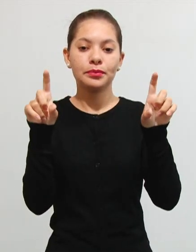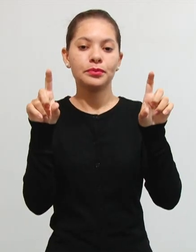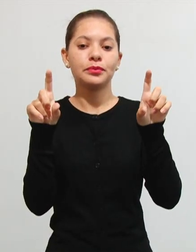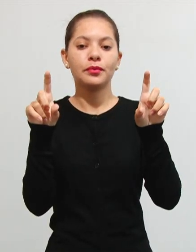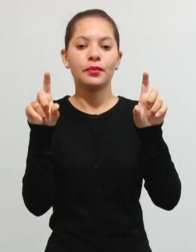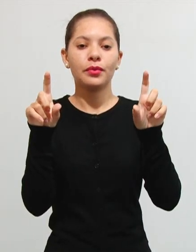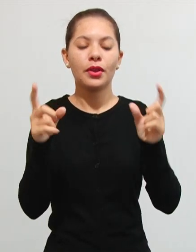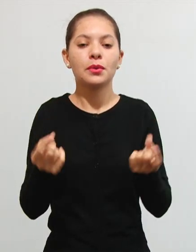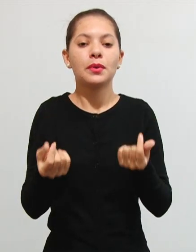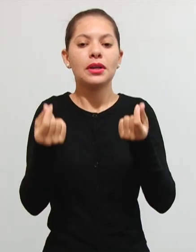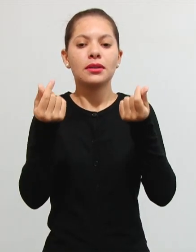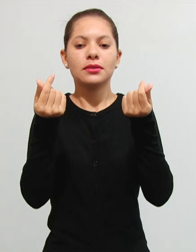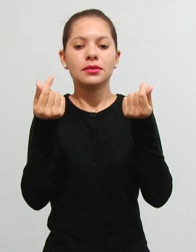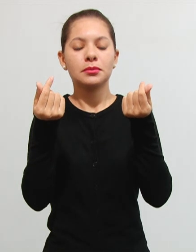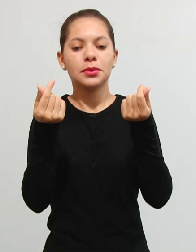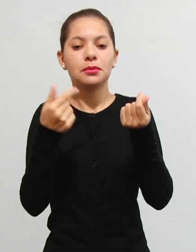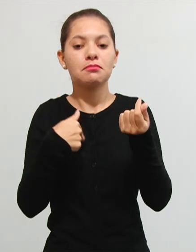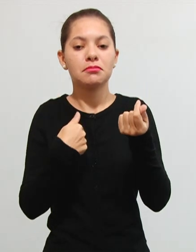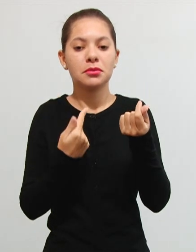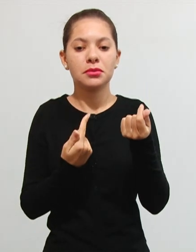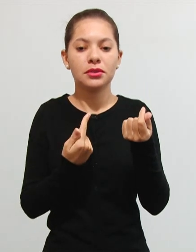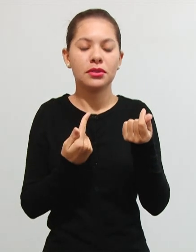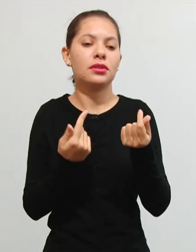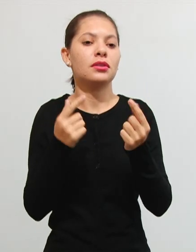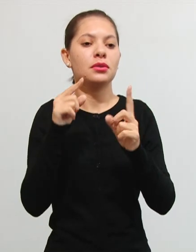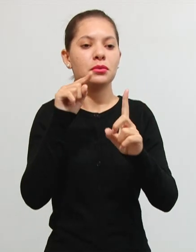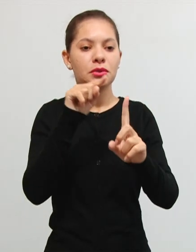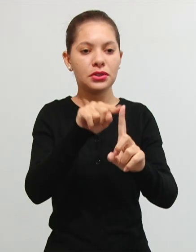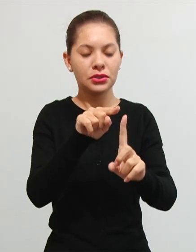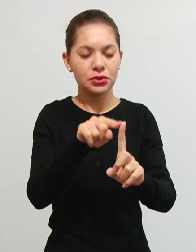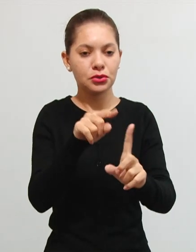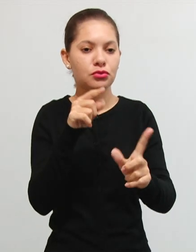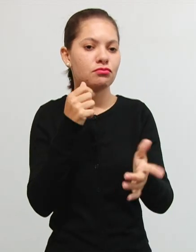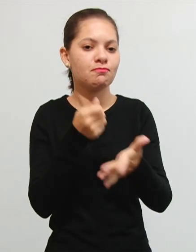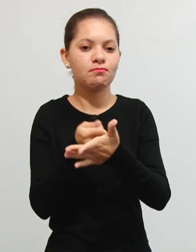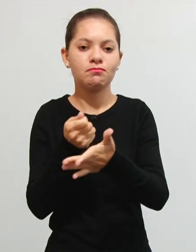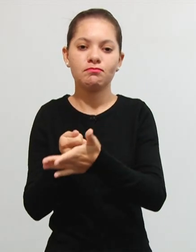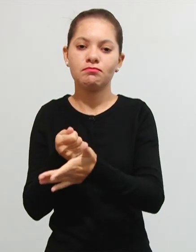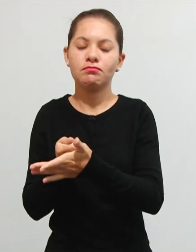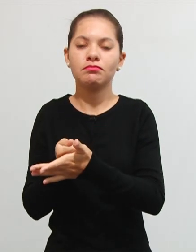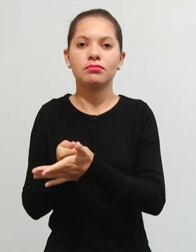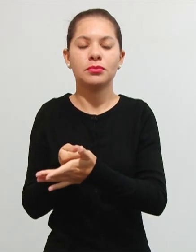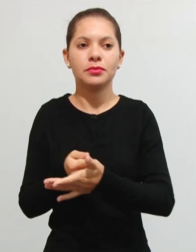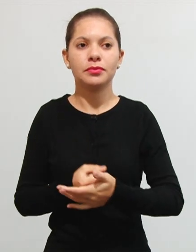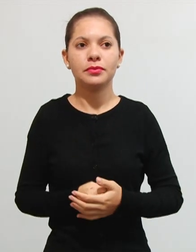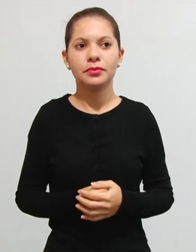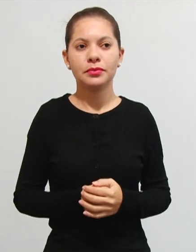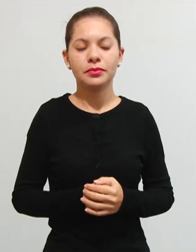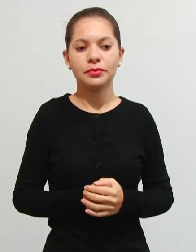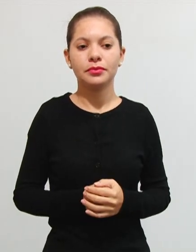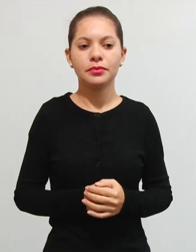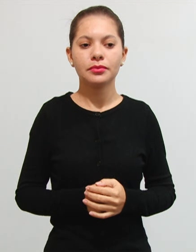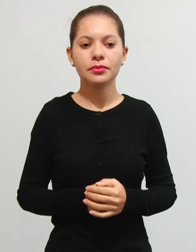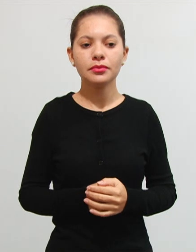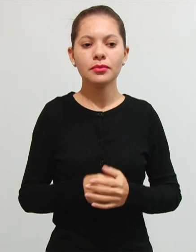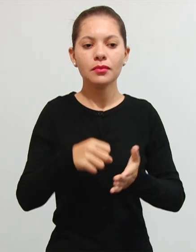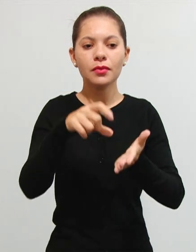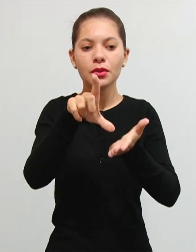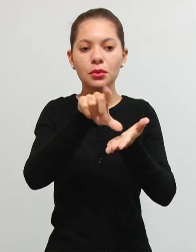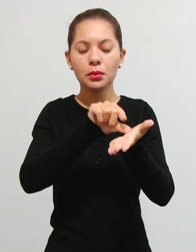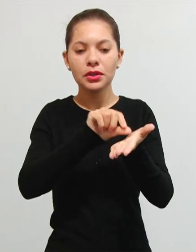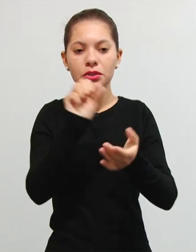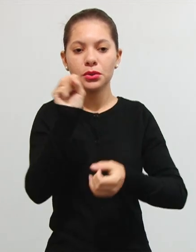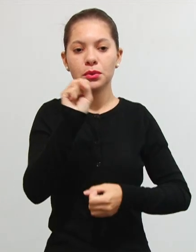mim ou seja, ele visa trazer a proibição do enriquecimento sem causa e aí no artigo 81